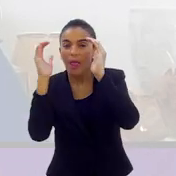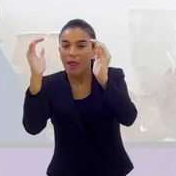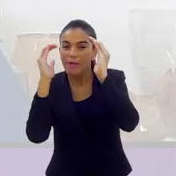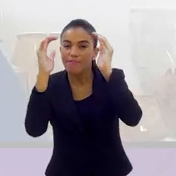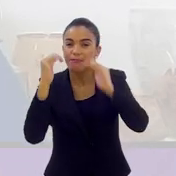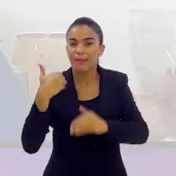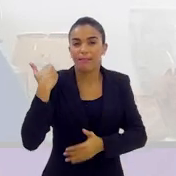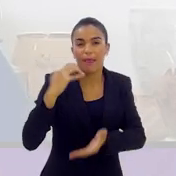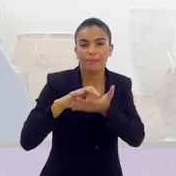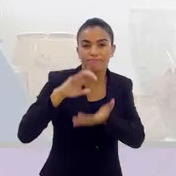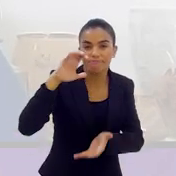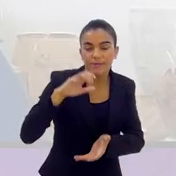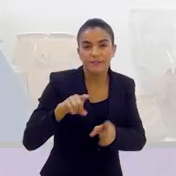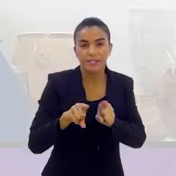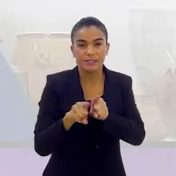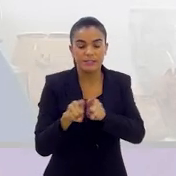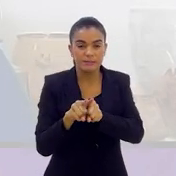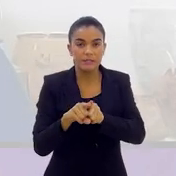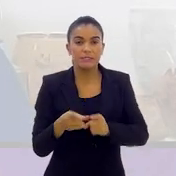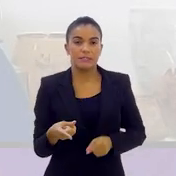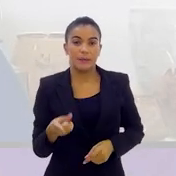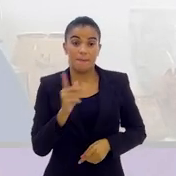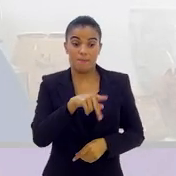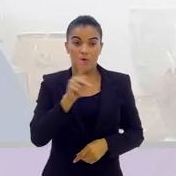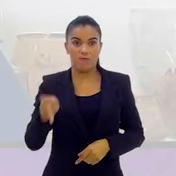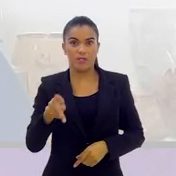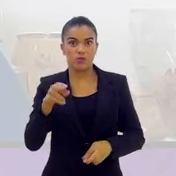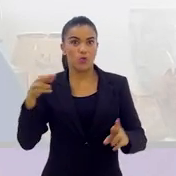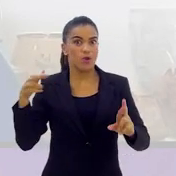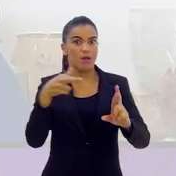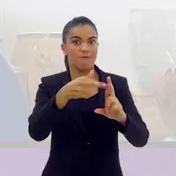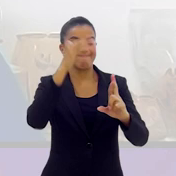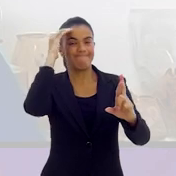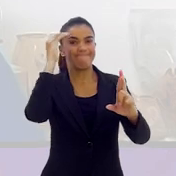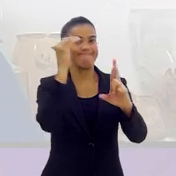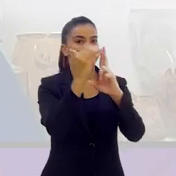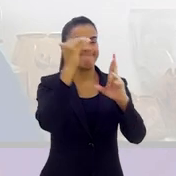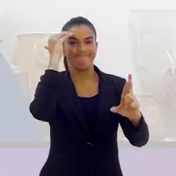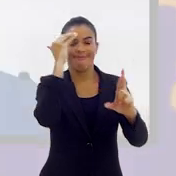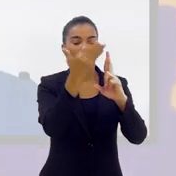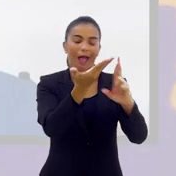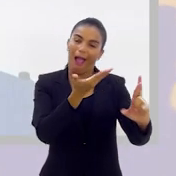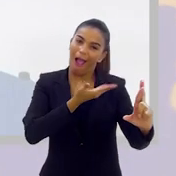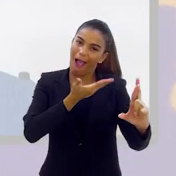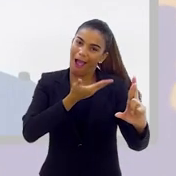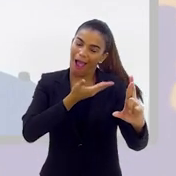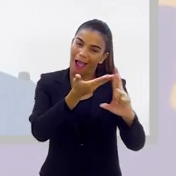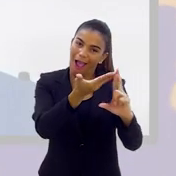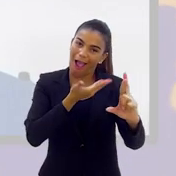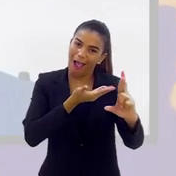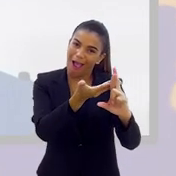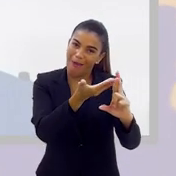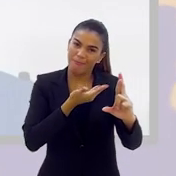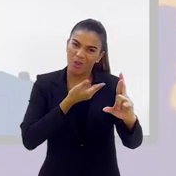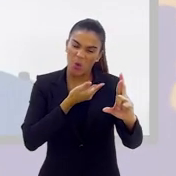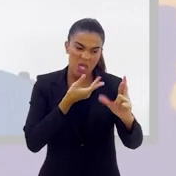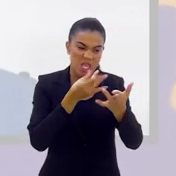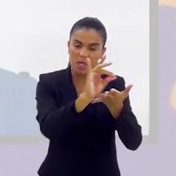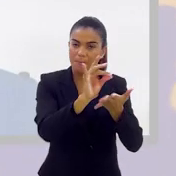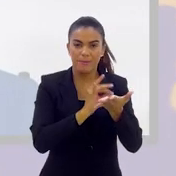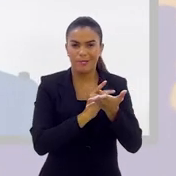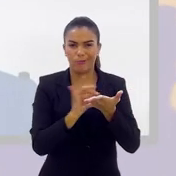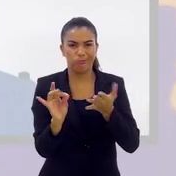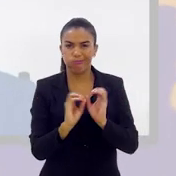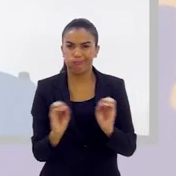respeito com os mais velhos, de ter a professora como referência e ser amigo da professora e não inimigo da professora.